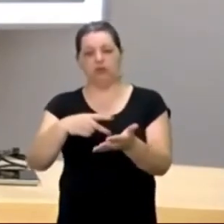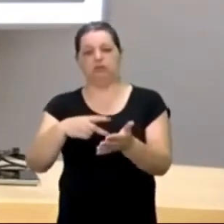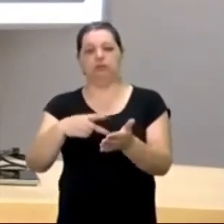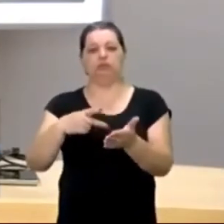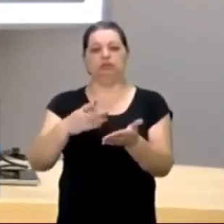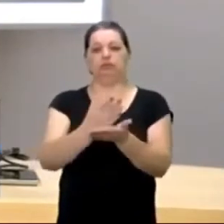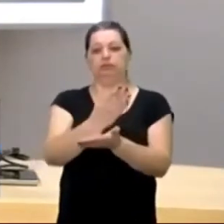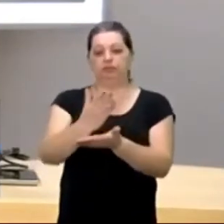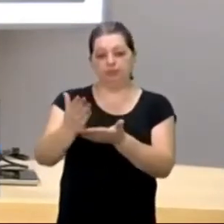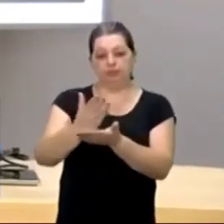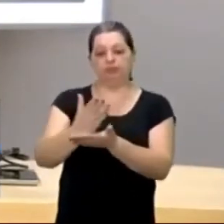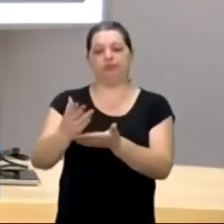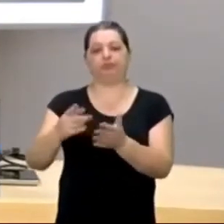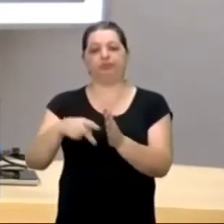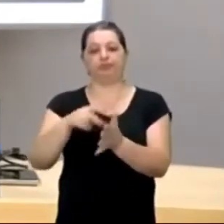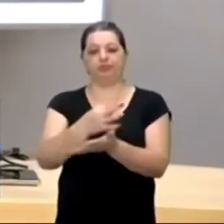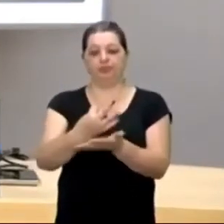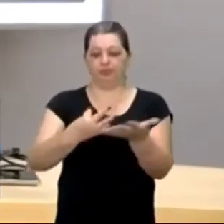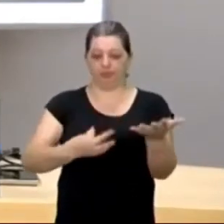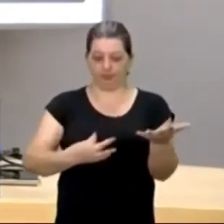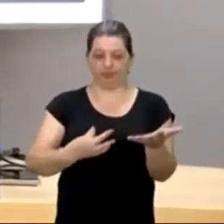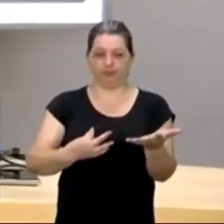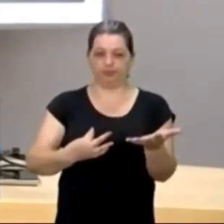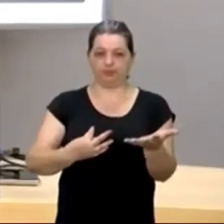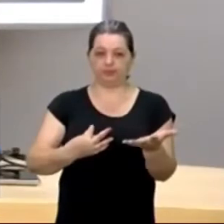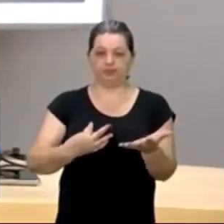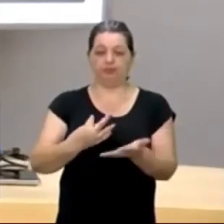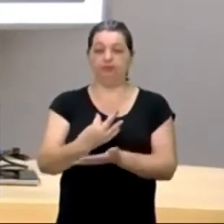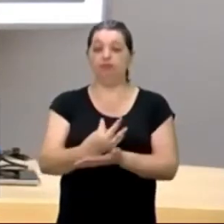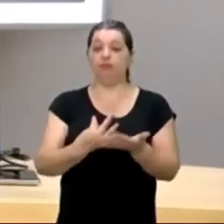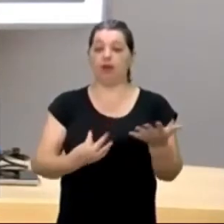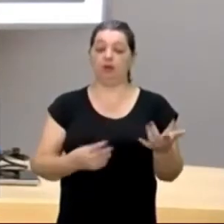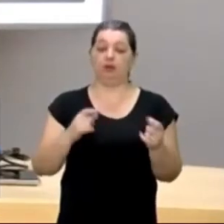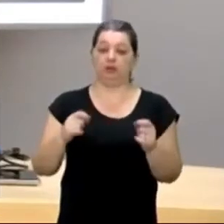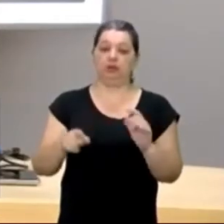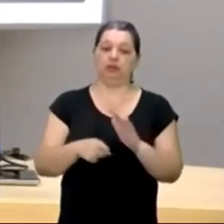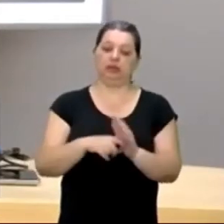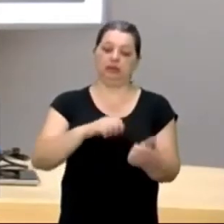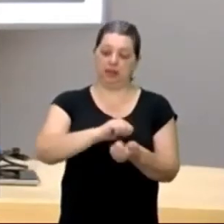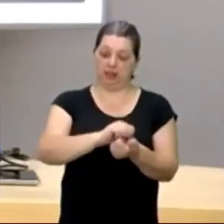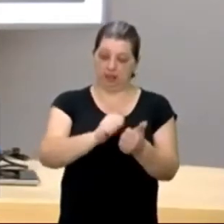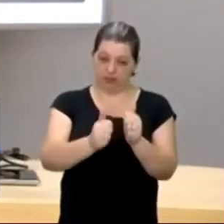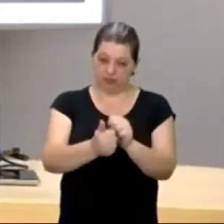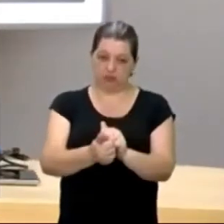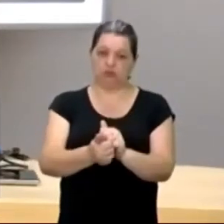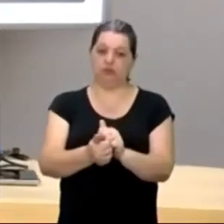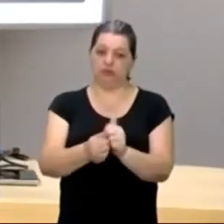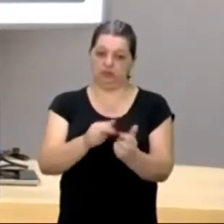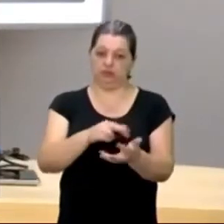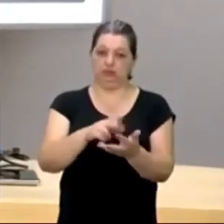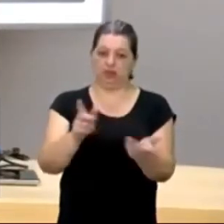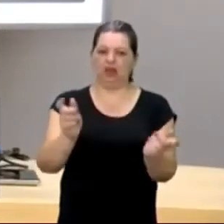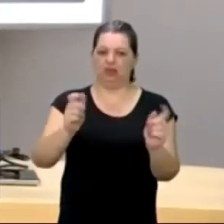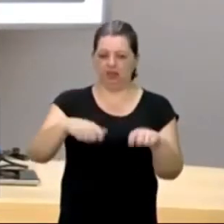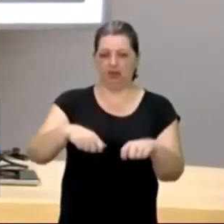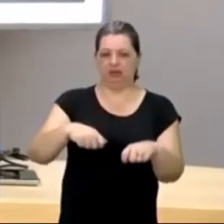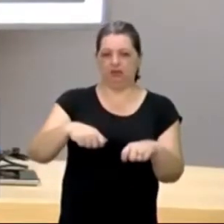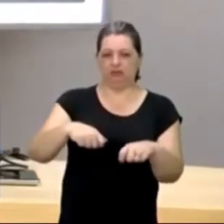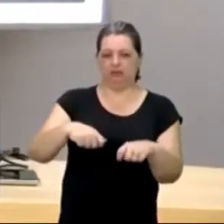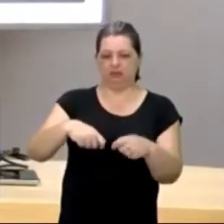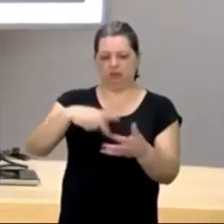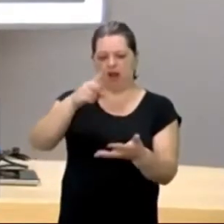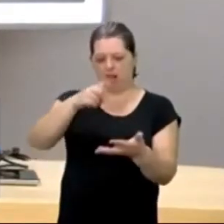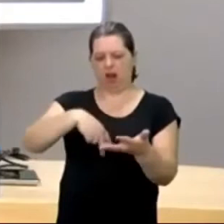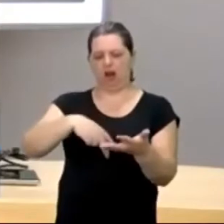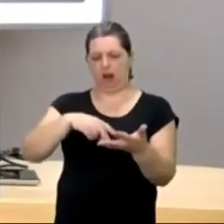a apresentação da carta de Pedro Vasca Minha, ele é um texto, que existem adaptações, dá para ser lida inteira, dá para